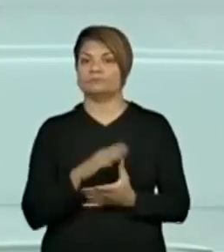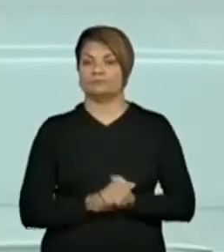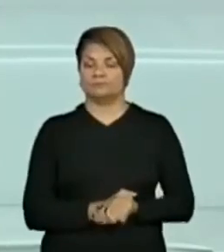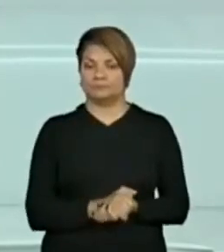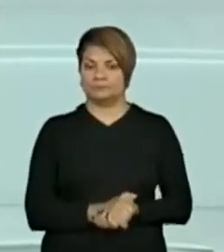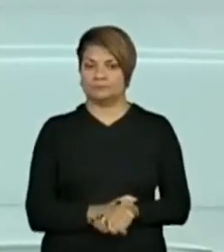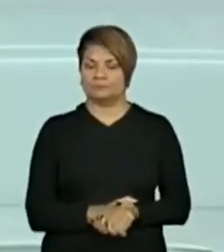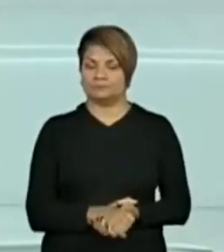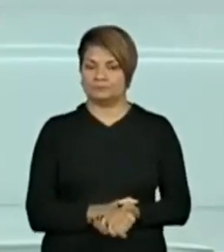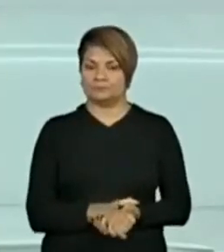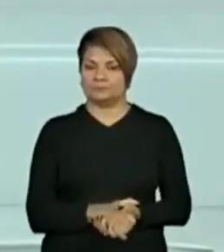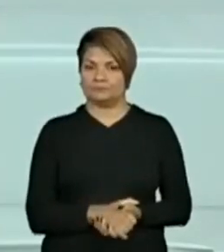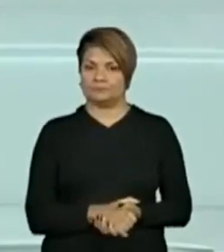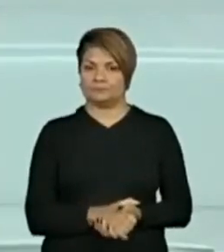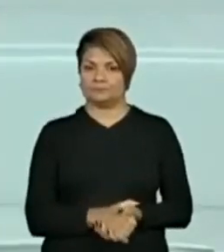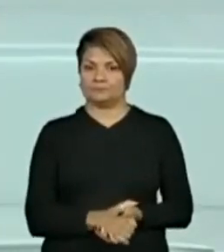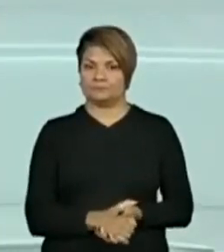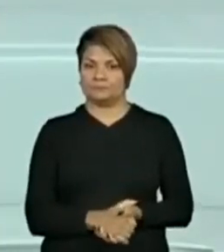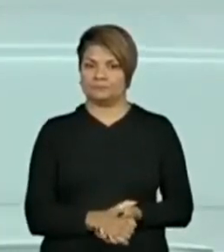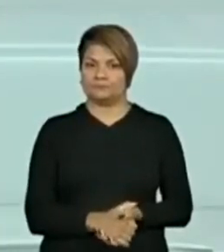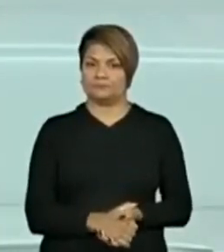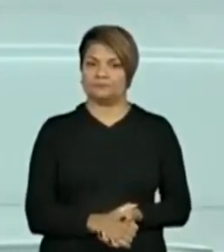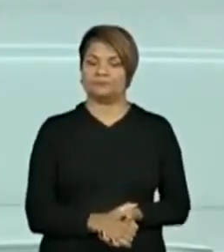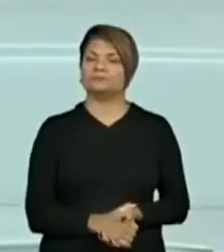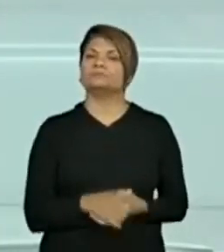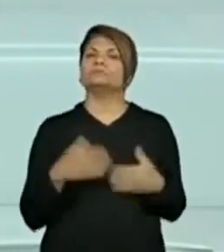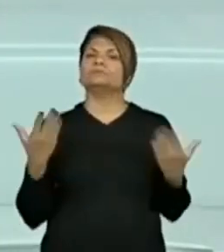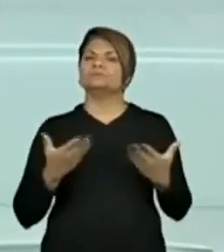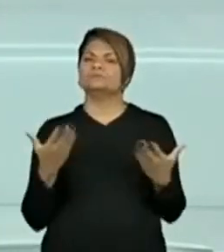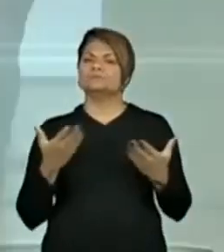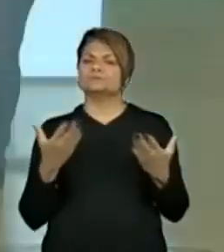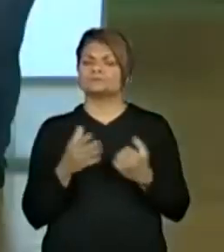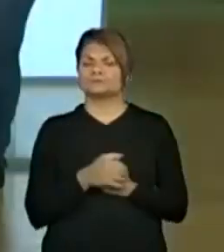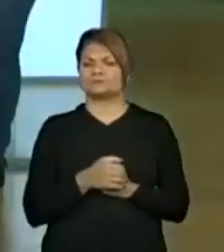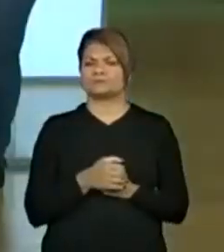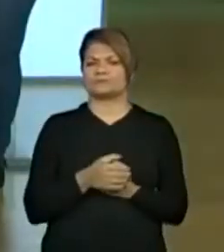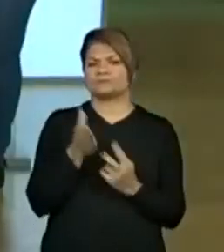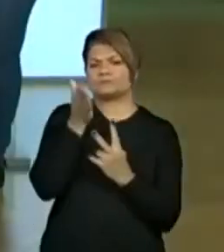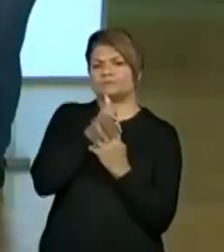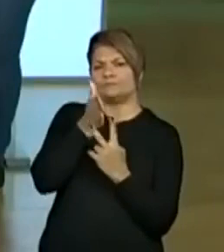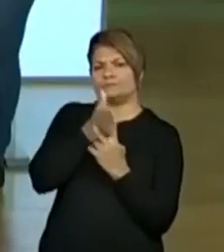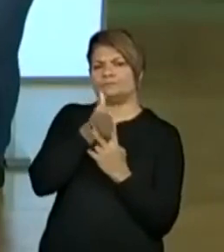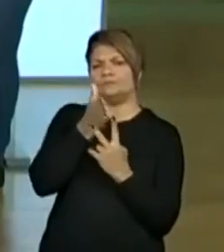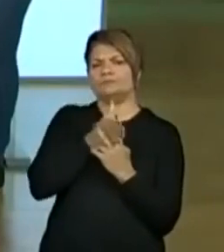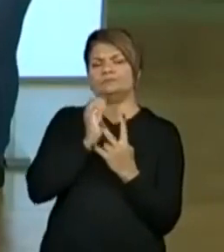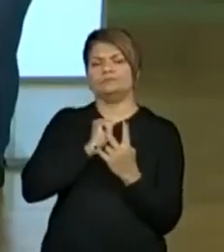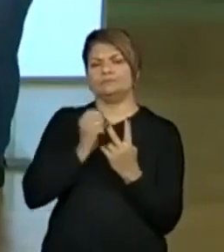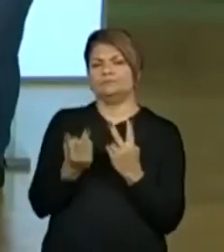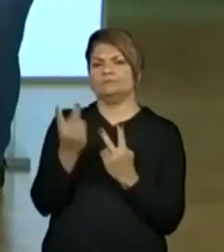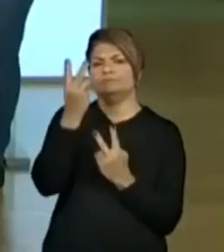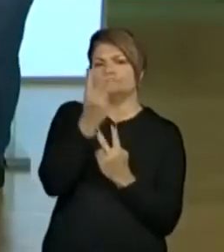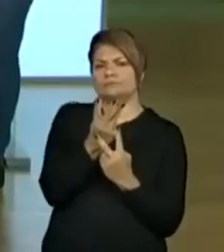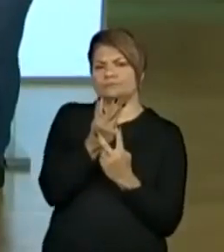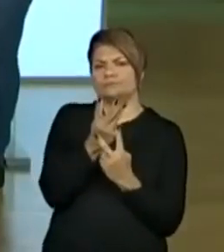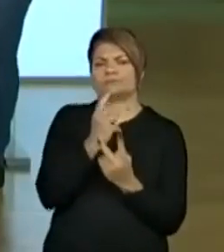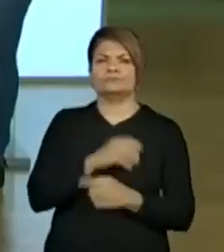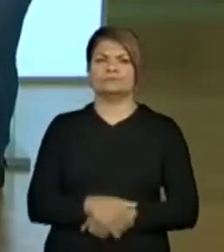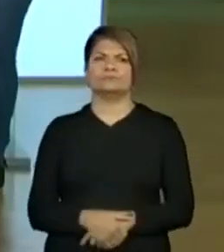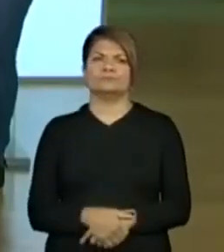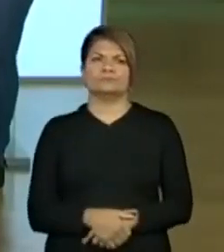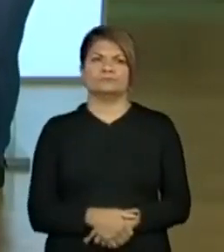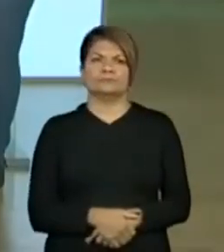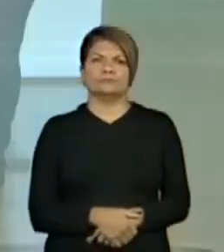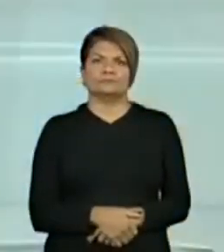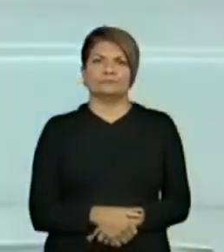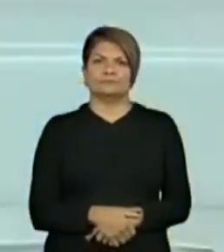423. Muito bem. Vamos colocar ele entre o 2 e o 4? Vamos aqui.